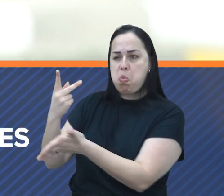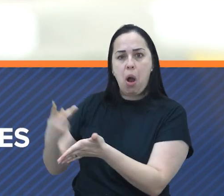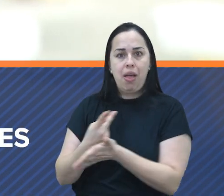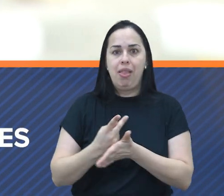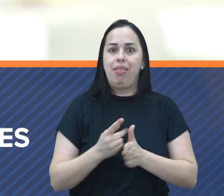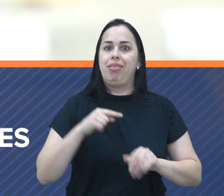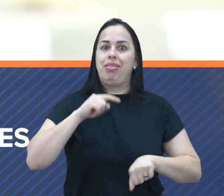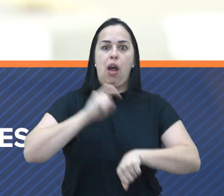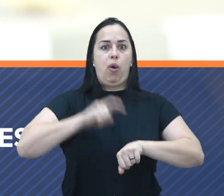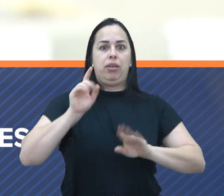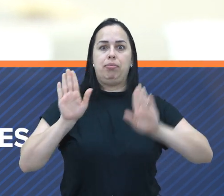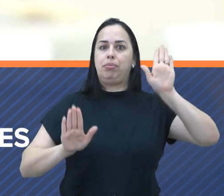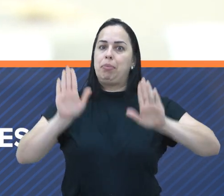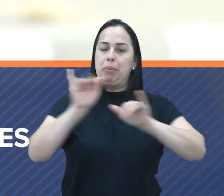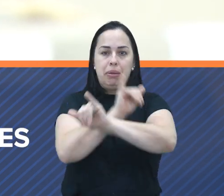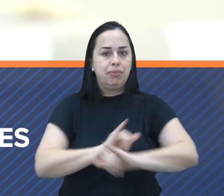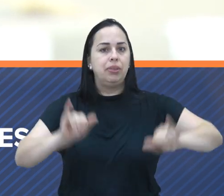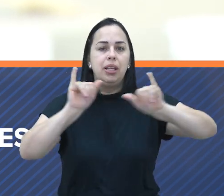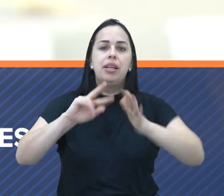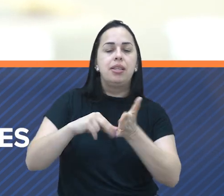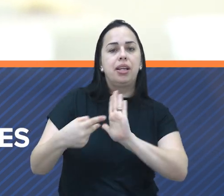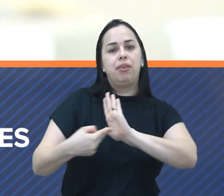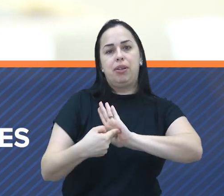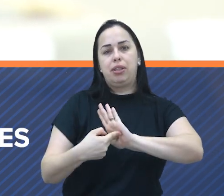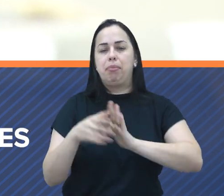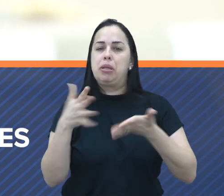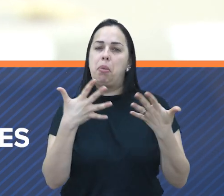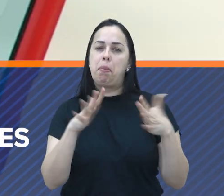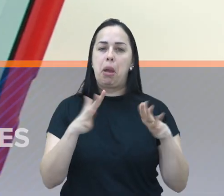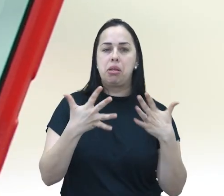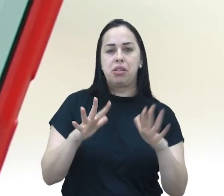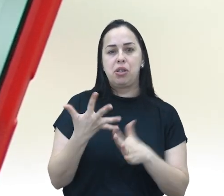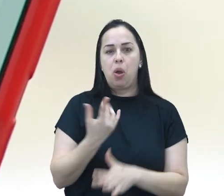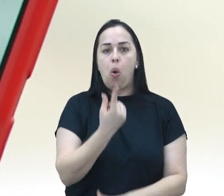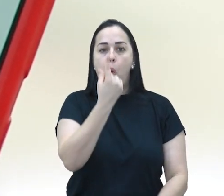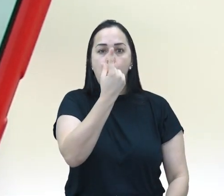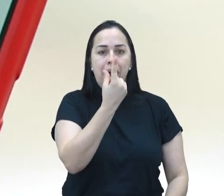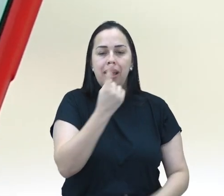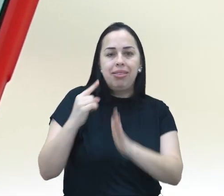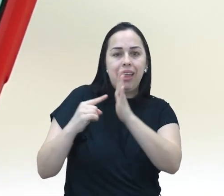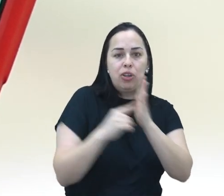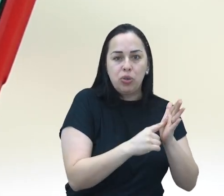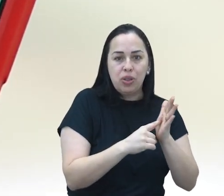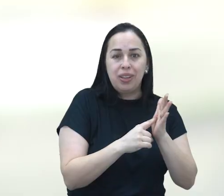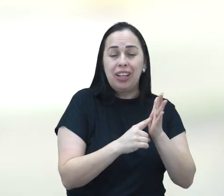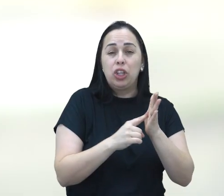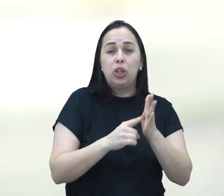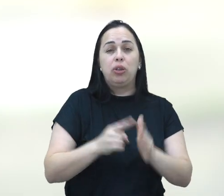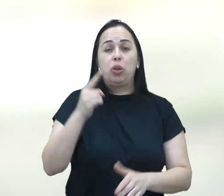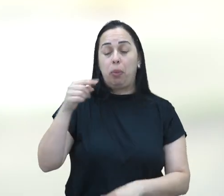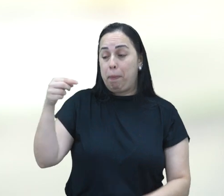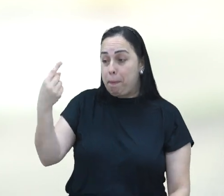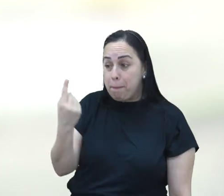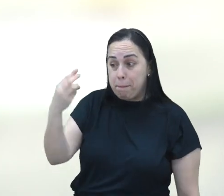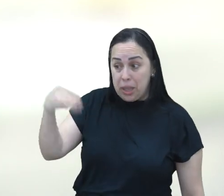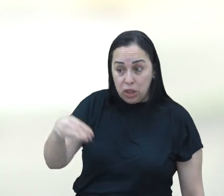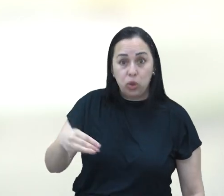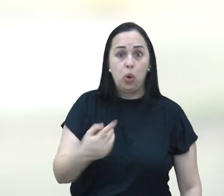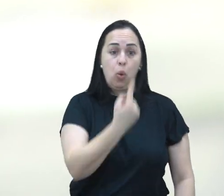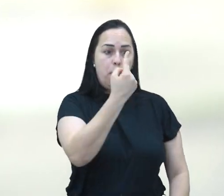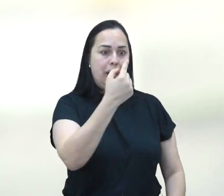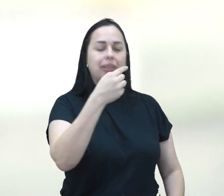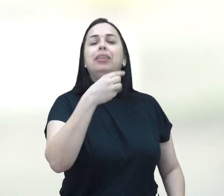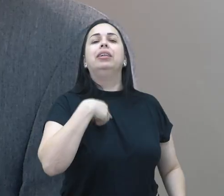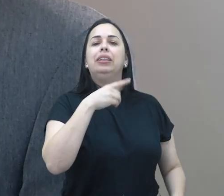14 mil denúncias de irregularidades na propaganda eleitoral, o que significa, em média, uma denúncia feita